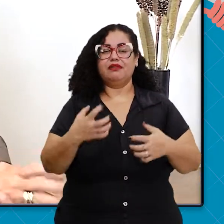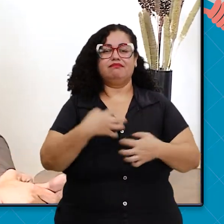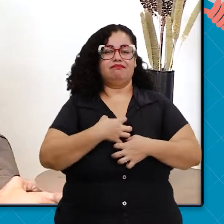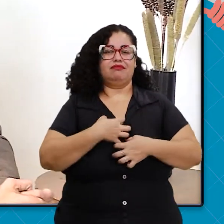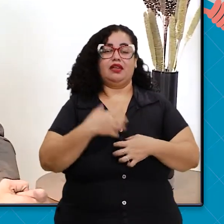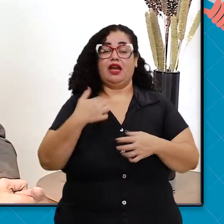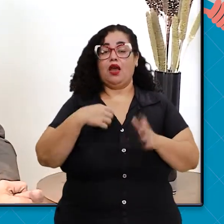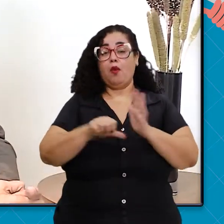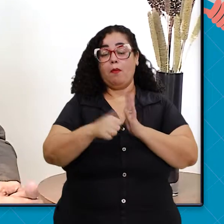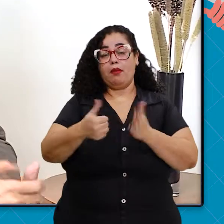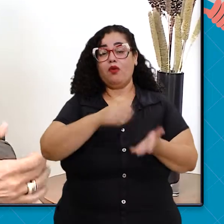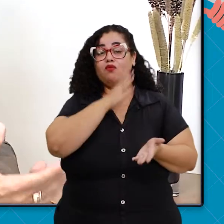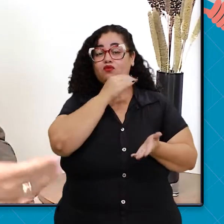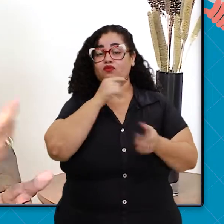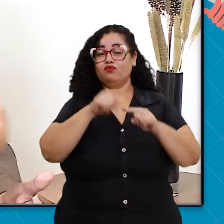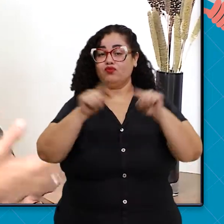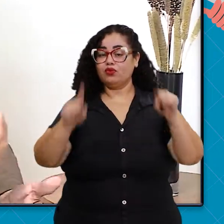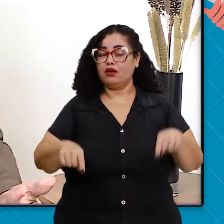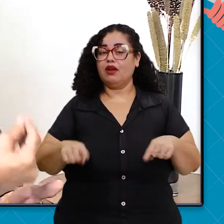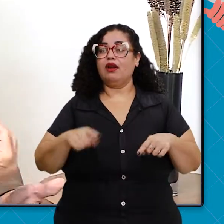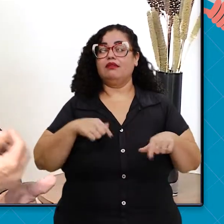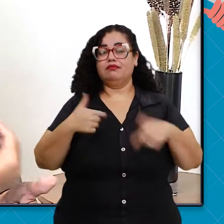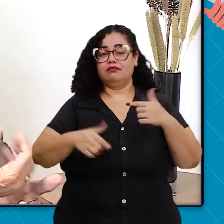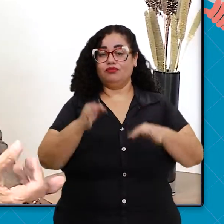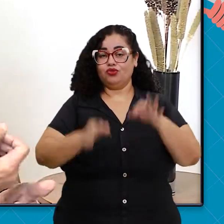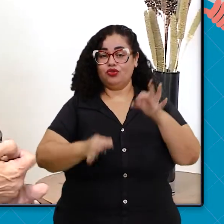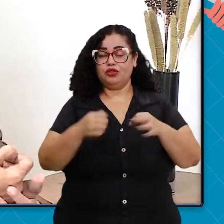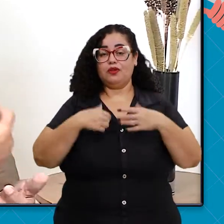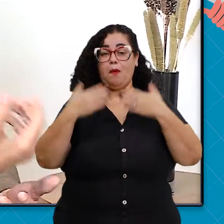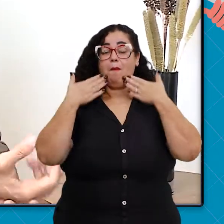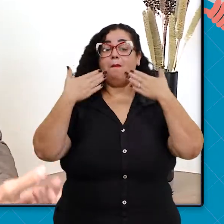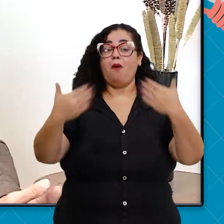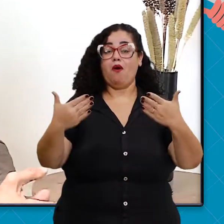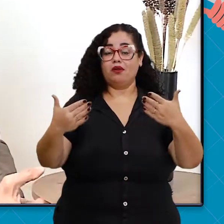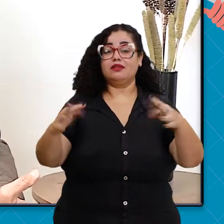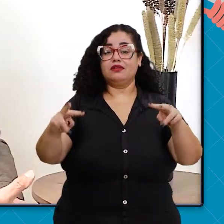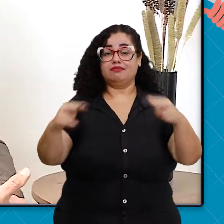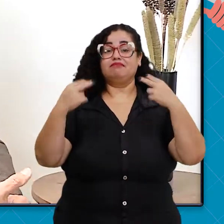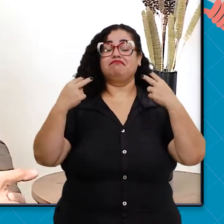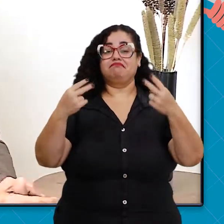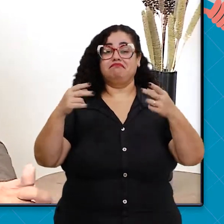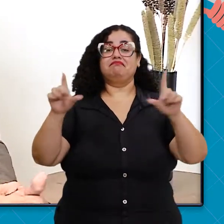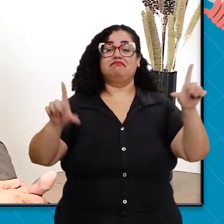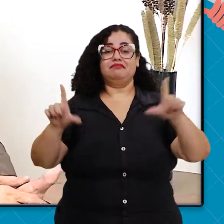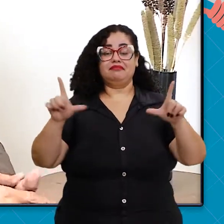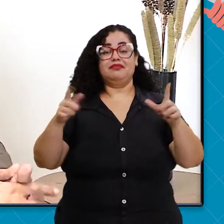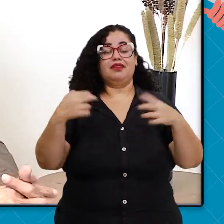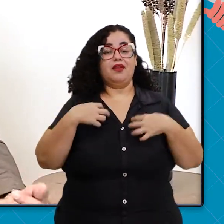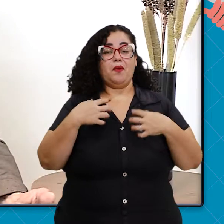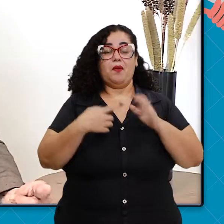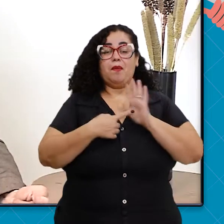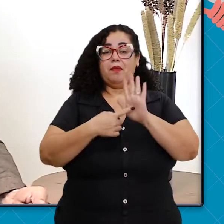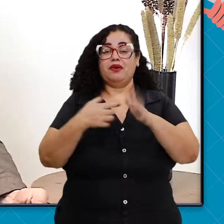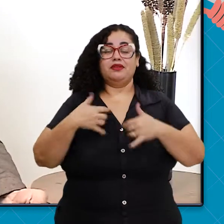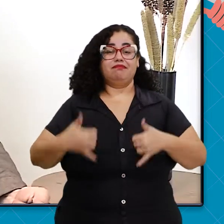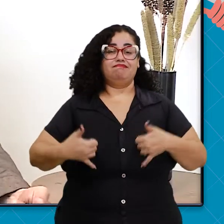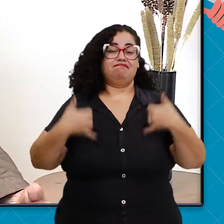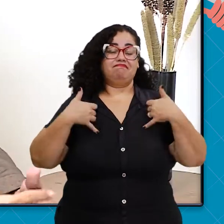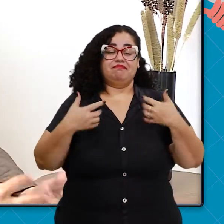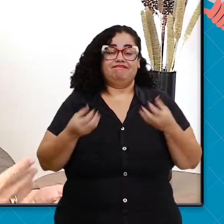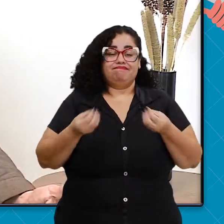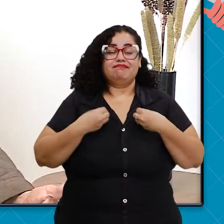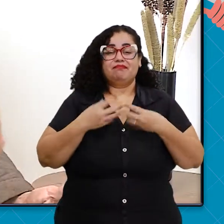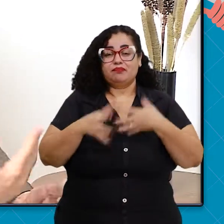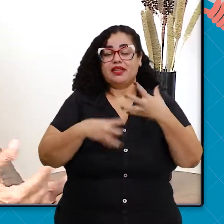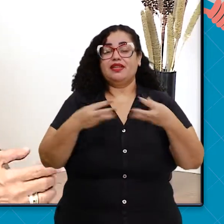servidor da justiça eleitoral que está mostrando a cara nessa campanha. Para mim foi assim como um presente